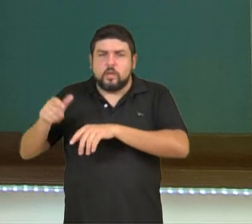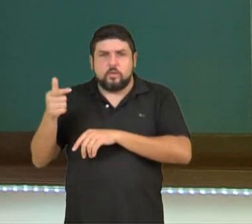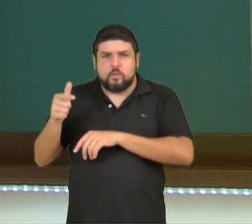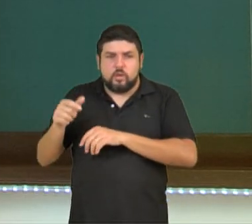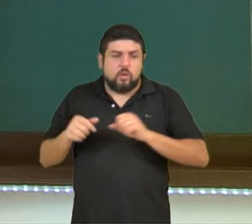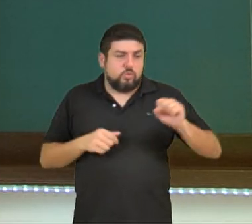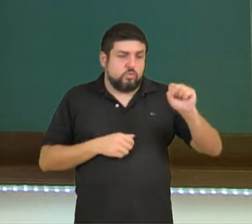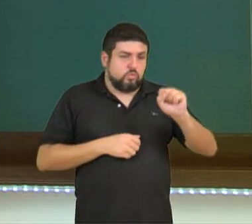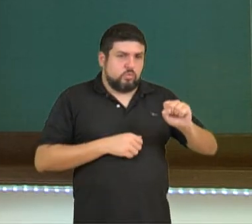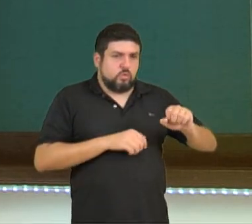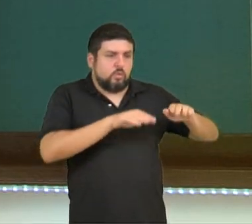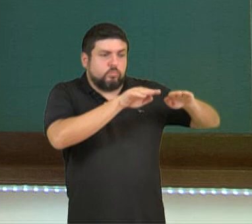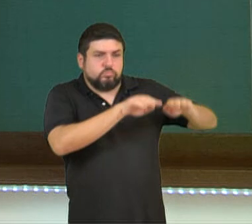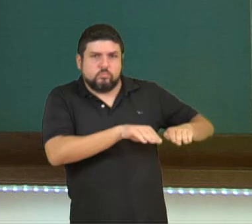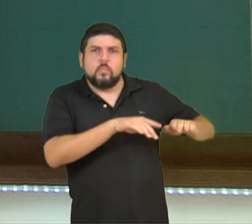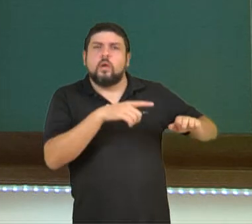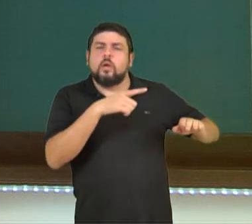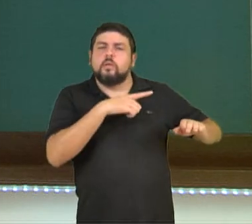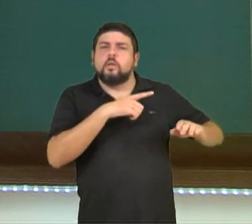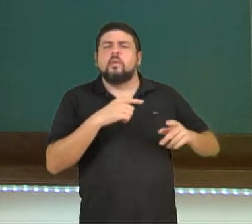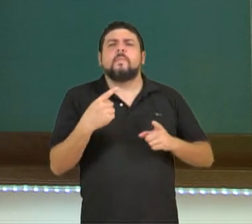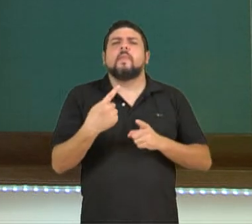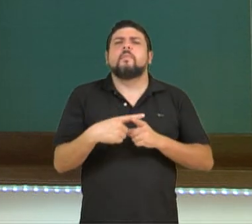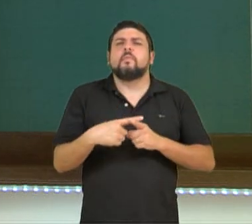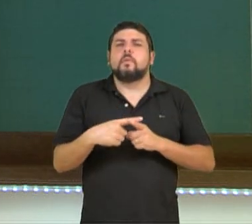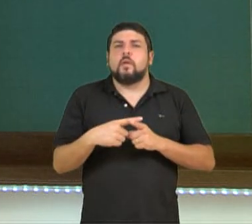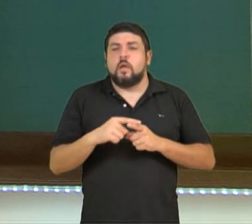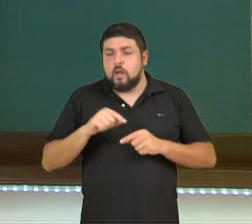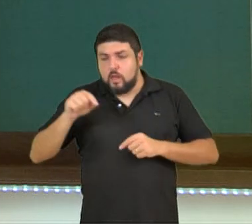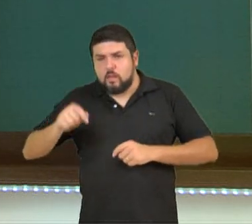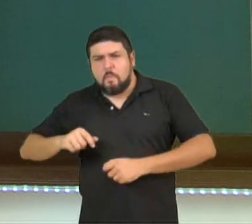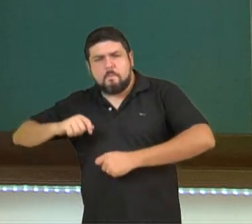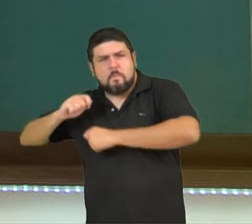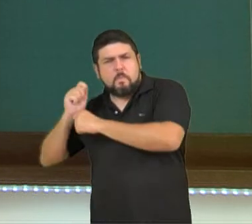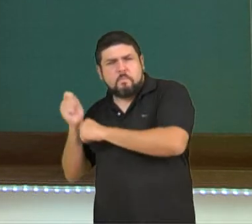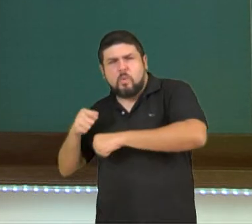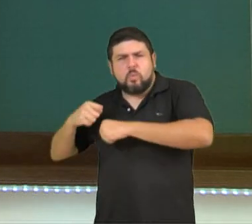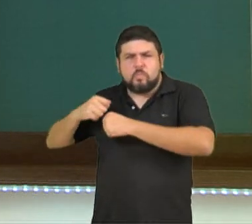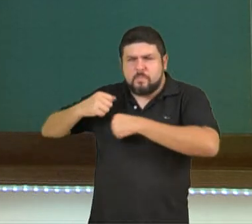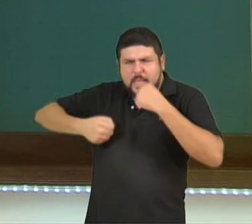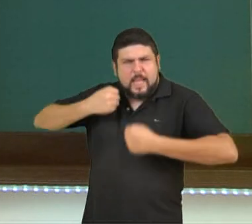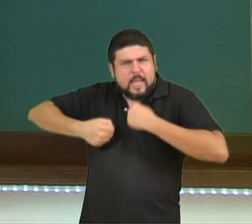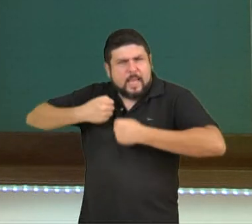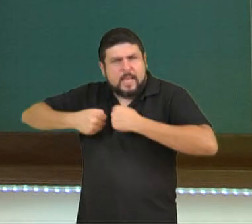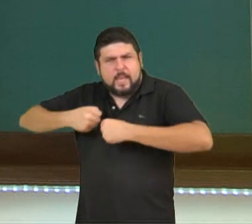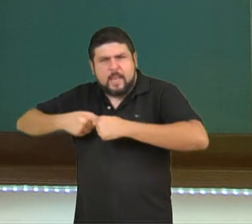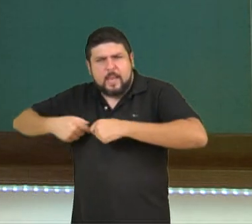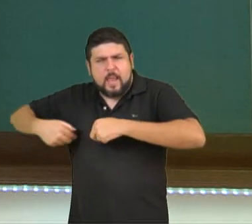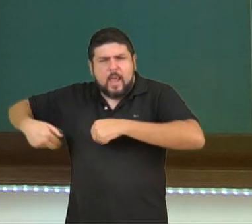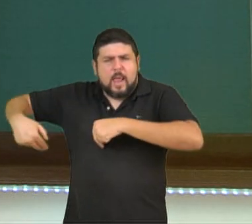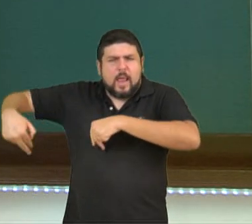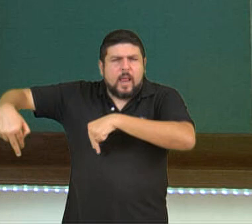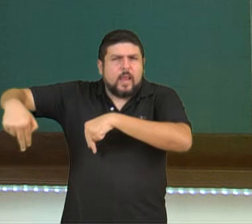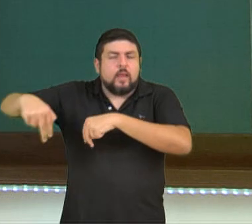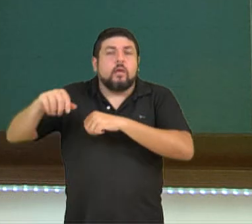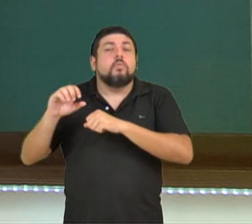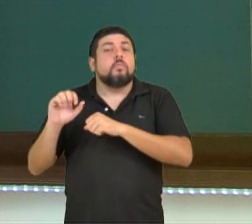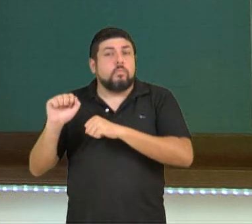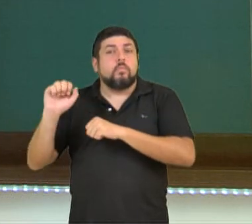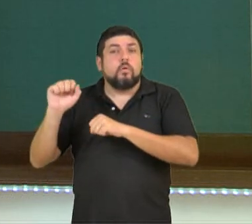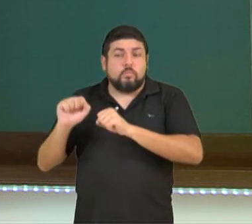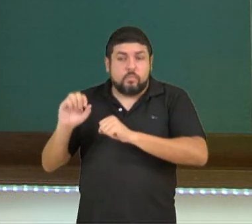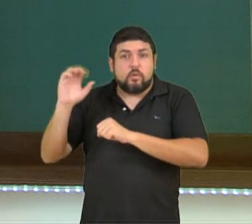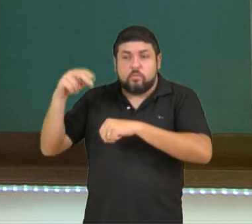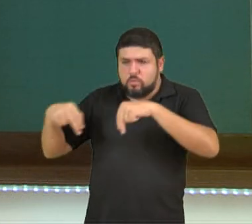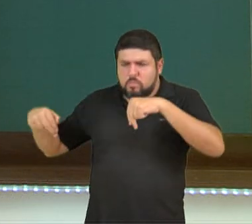base dupla e para que ela serve? Ela serve para evitar o contato. Então no softball a defesa pisa